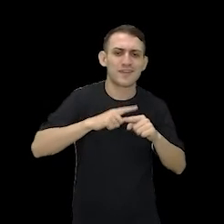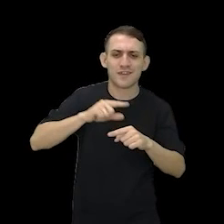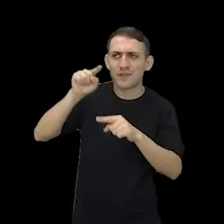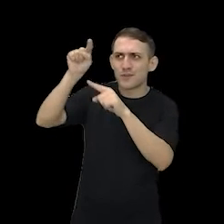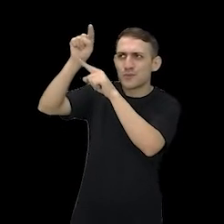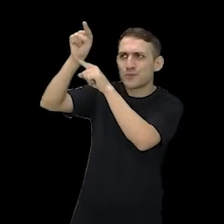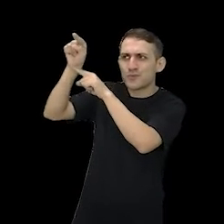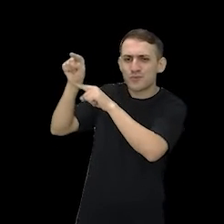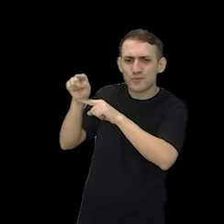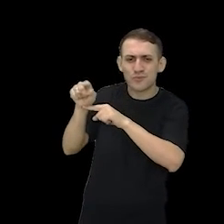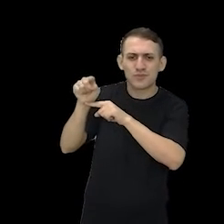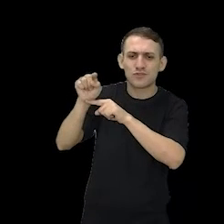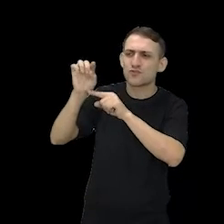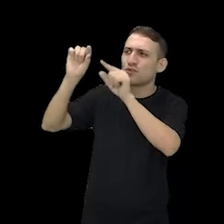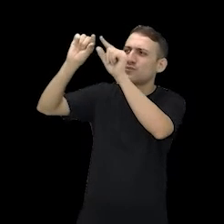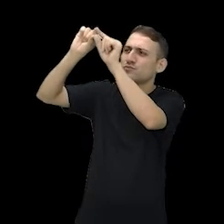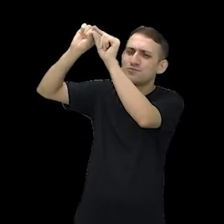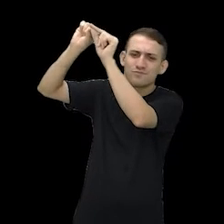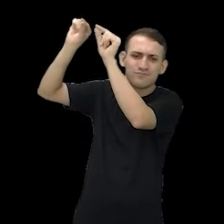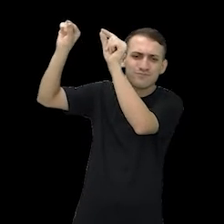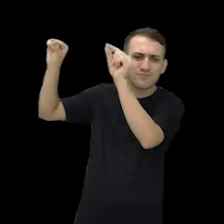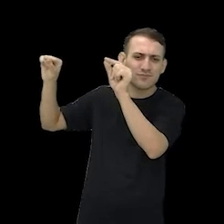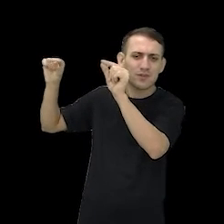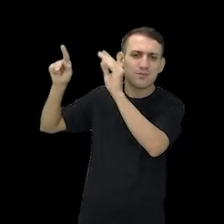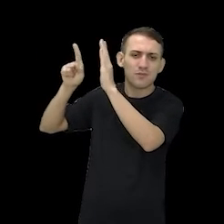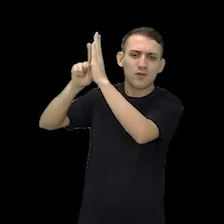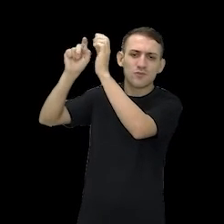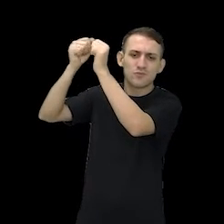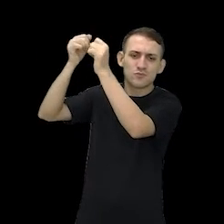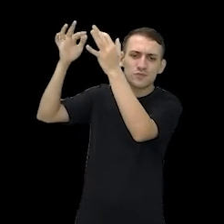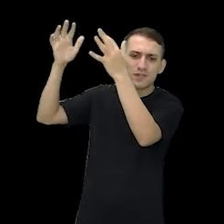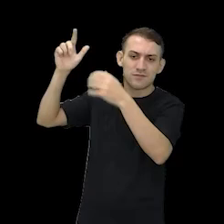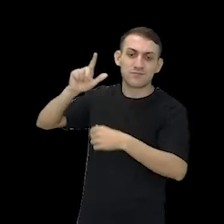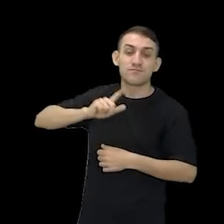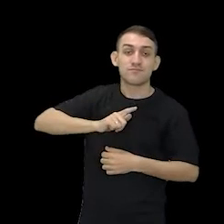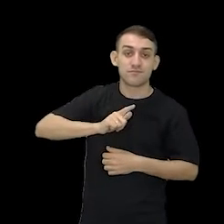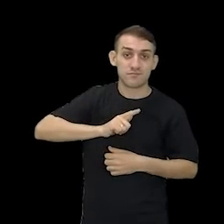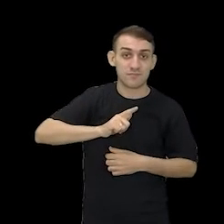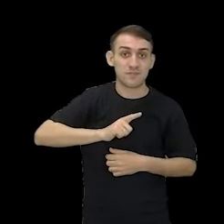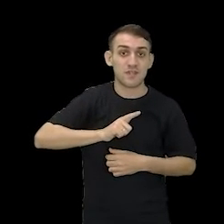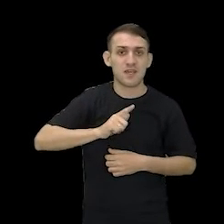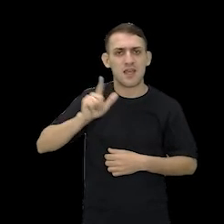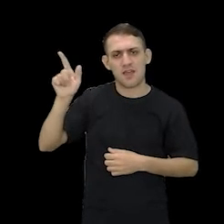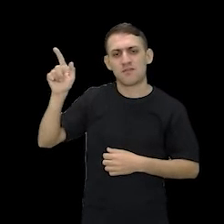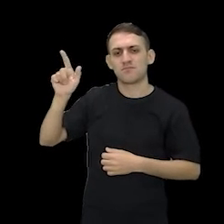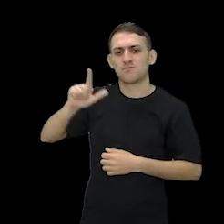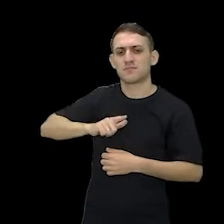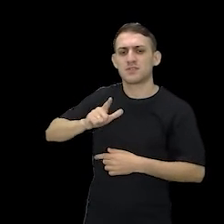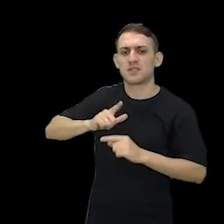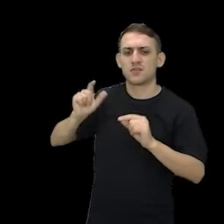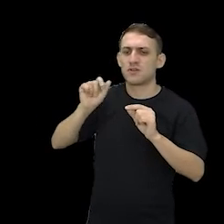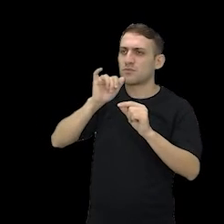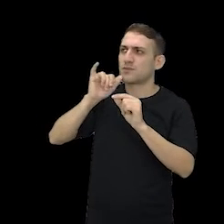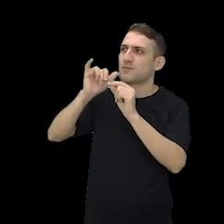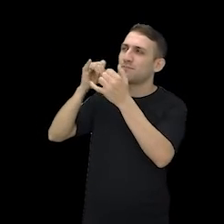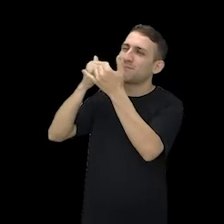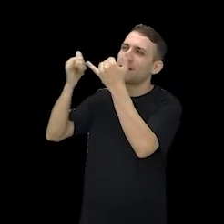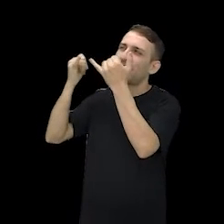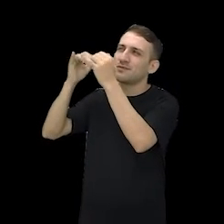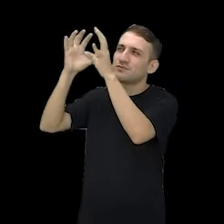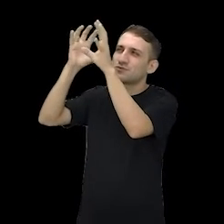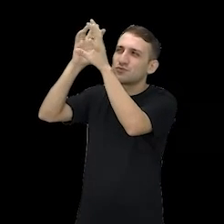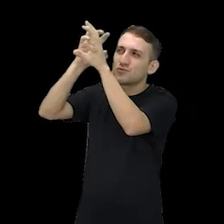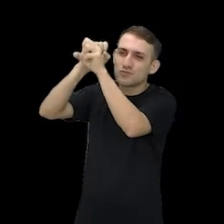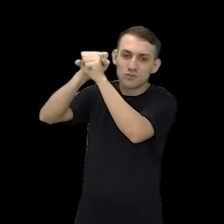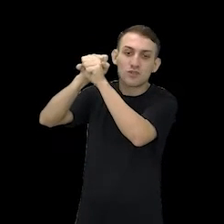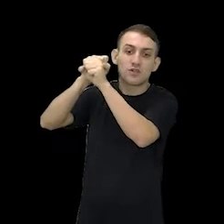aparecendo. Sim. De luminosidade, do brilho que ela pega do sol. Sim. Ela está mais, com mais sombra, como se fosse, eu